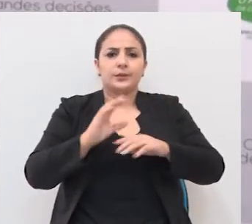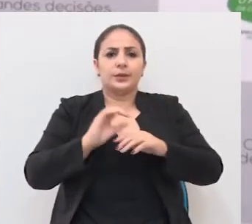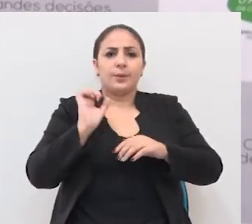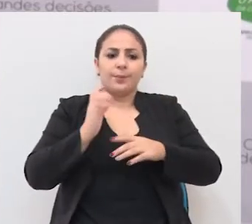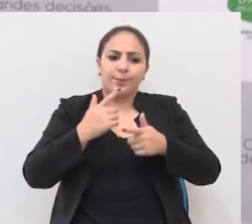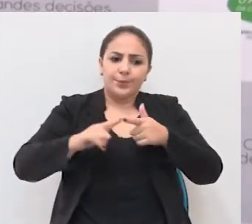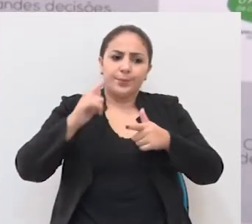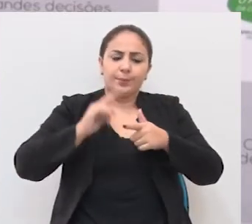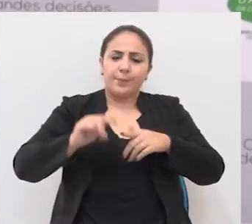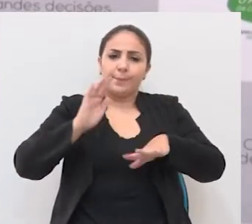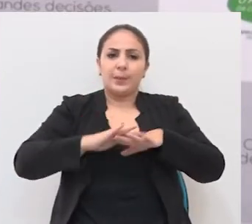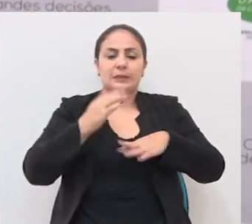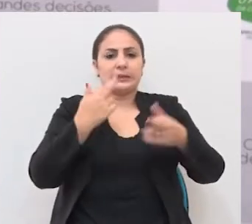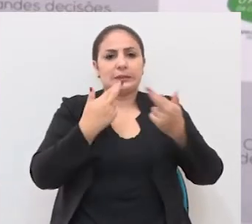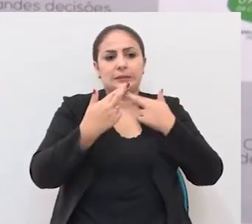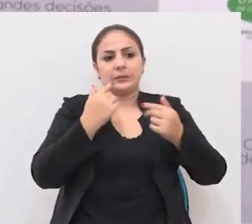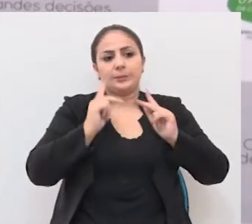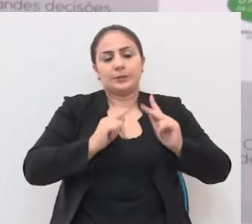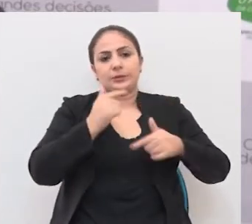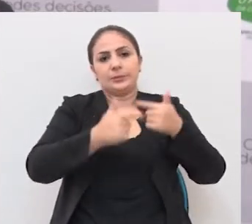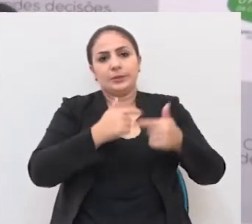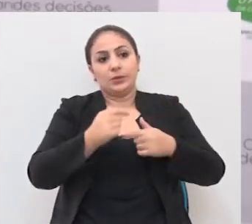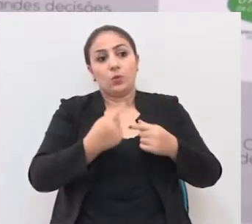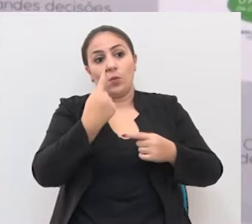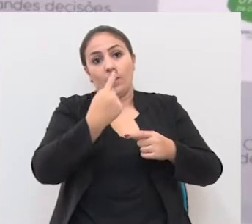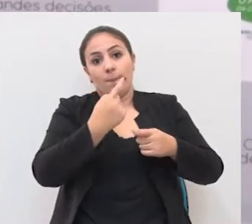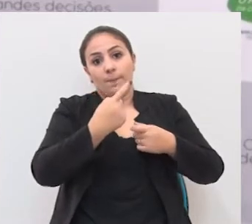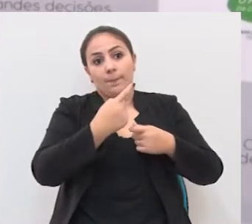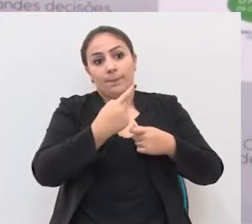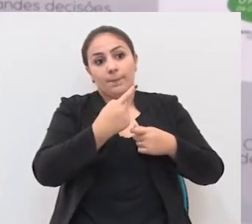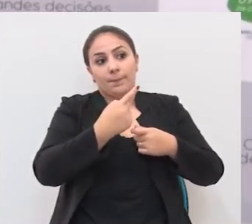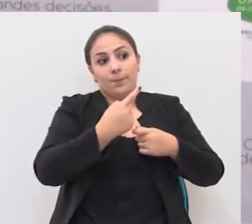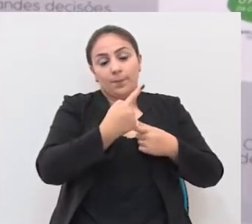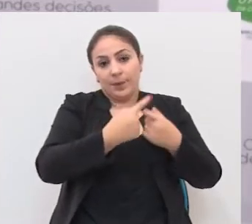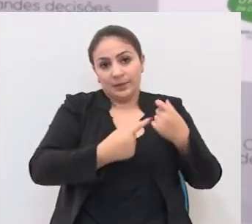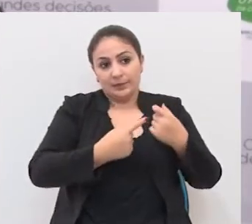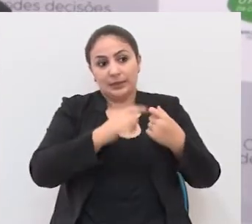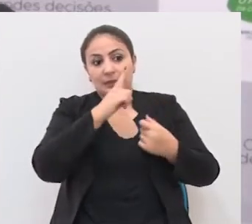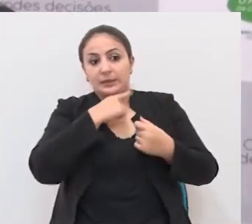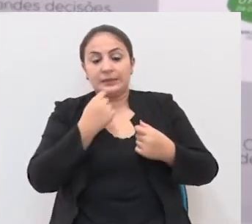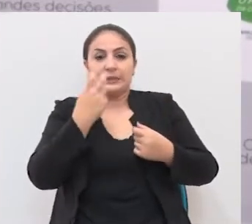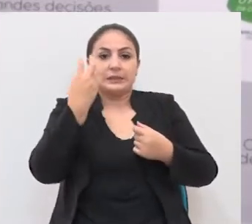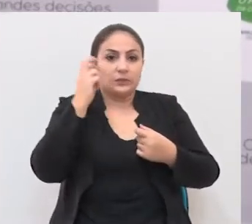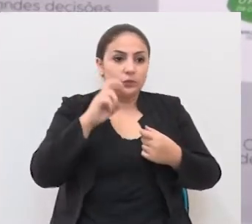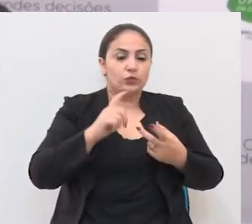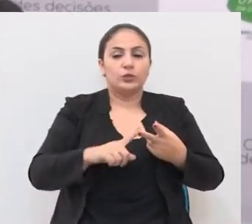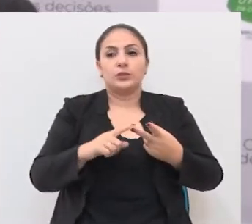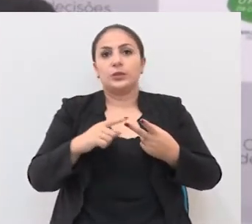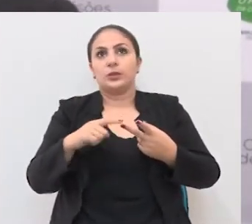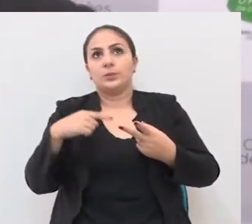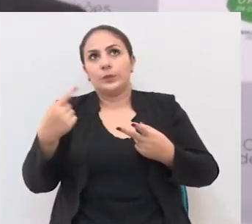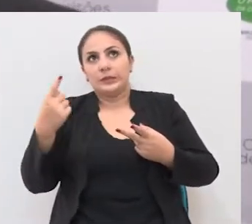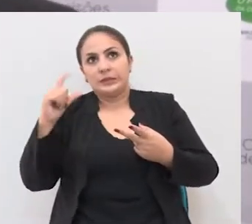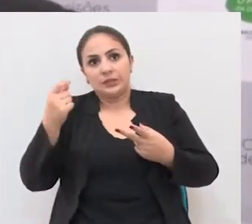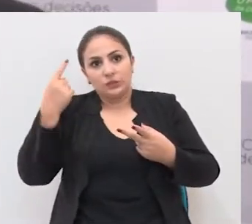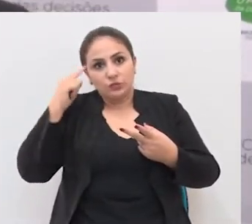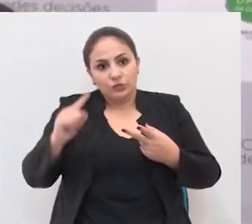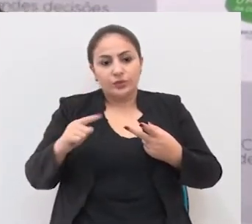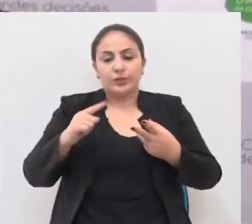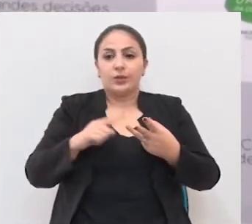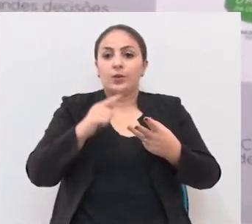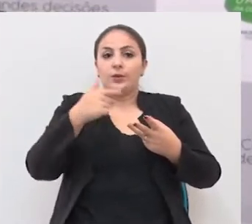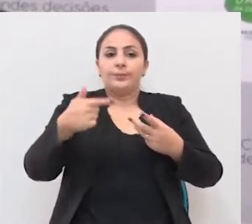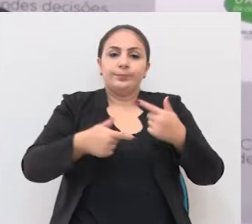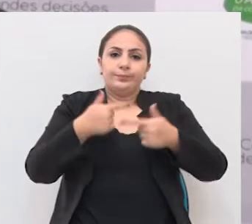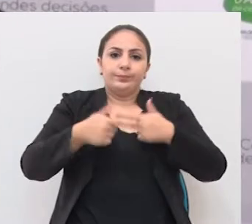se deteriorando mais nas relações com os trabalhadores. Um mês ela atrasou o salário cinco dias, outro mês dez dias, tem alguns